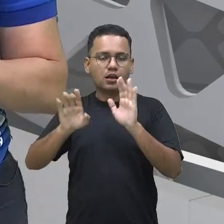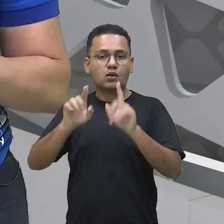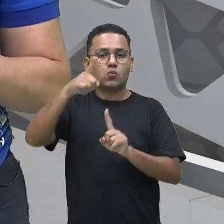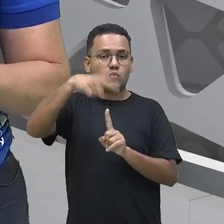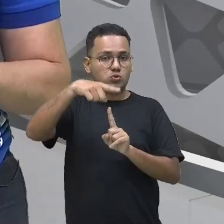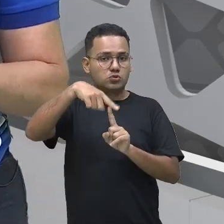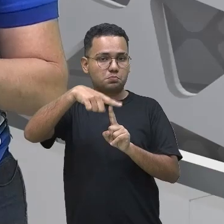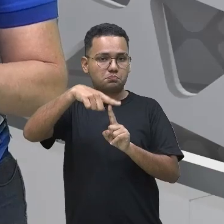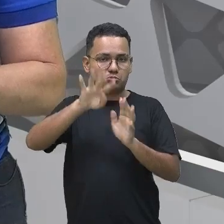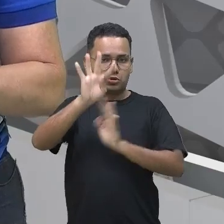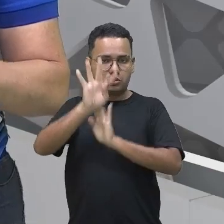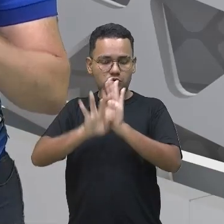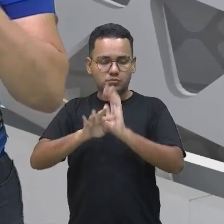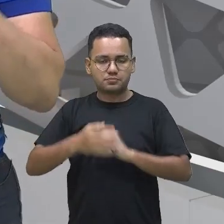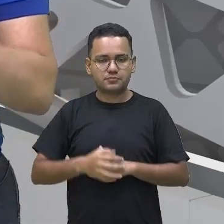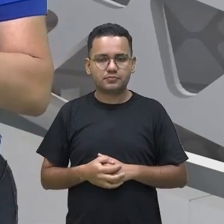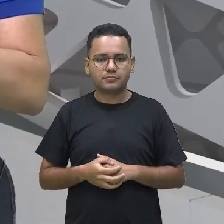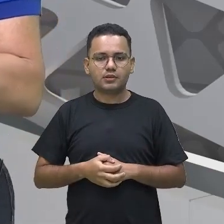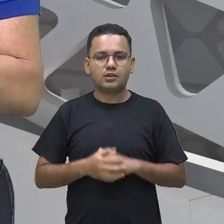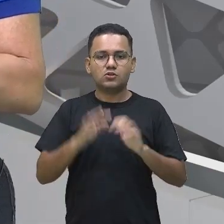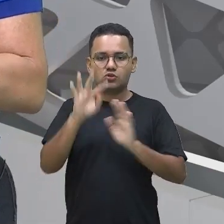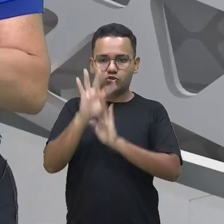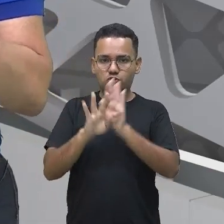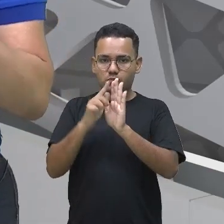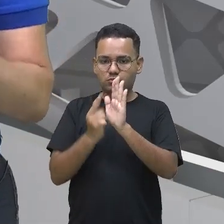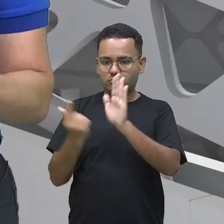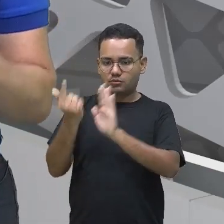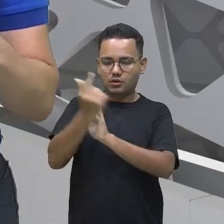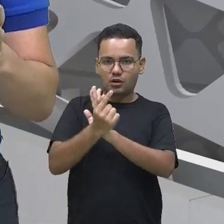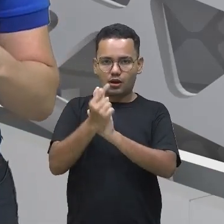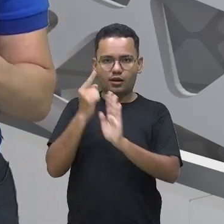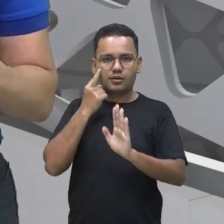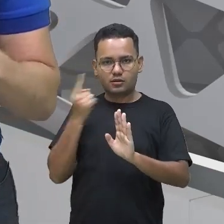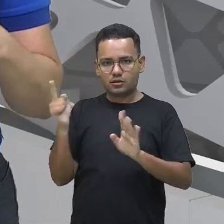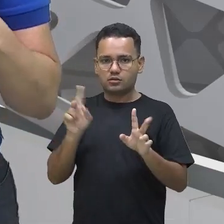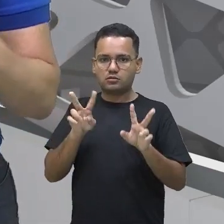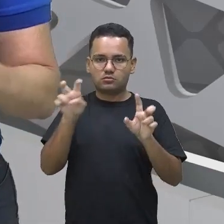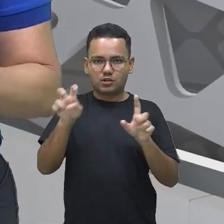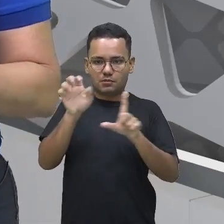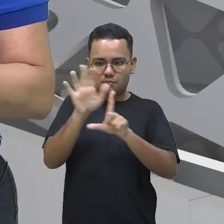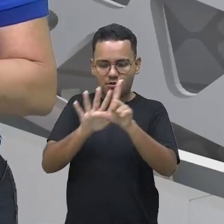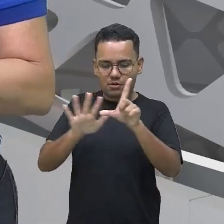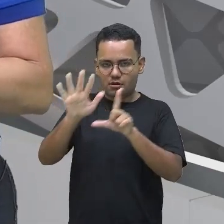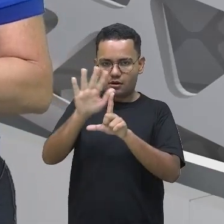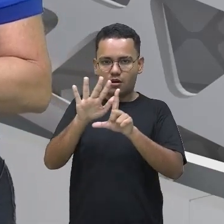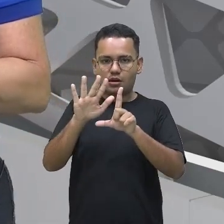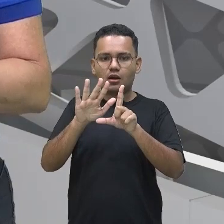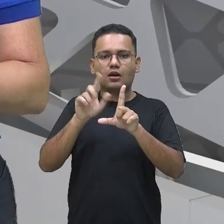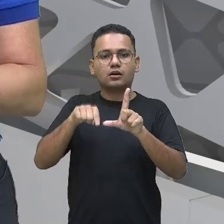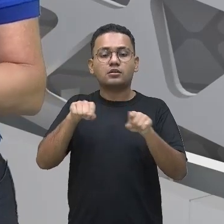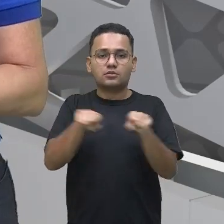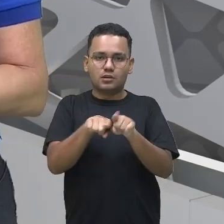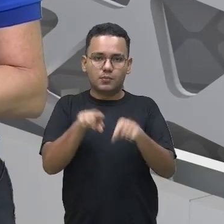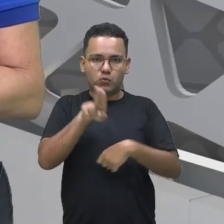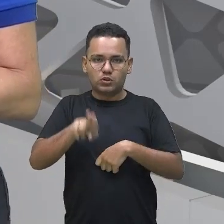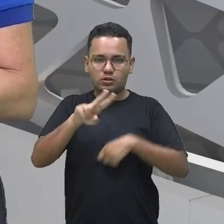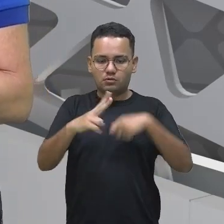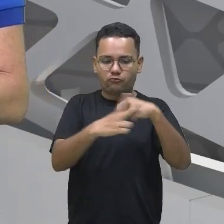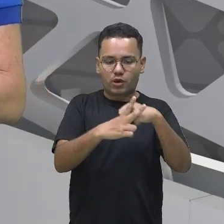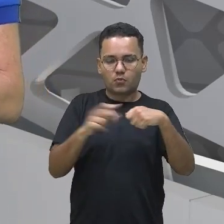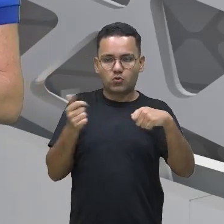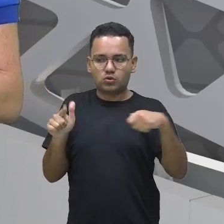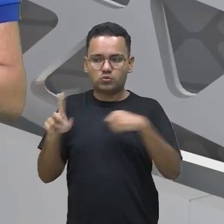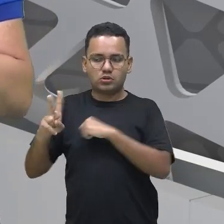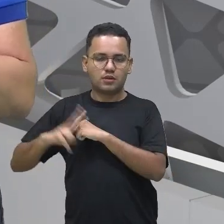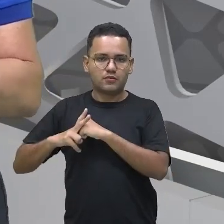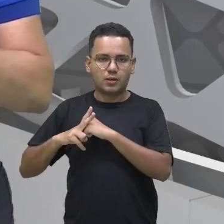nós vimos que o gênero textual infográfico, a gente está falando em linguagem verbal e não verbal e utilizamos